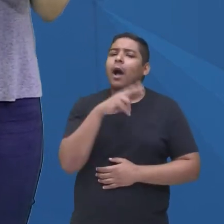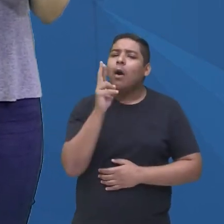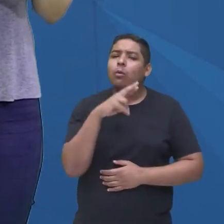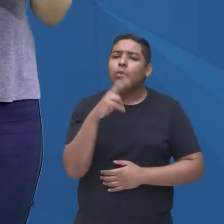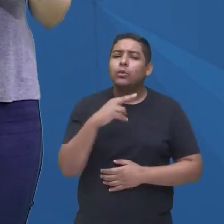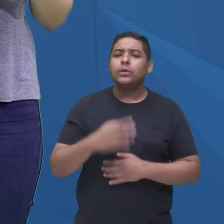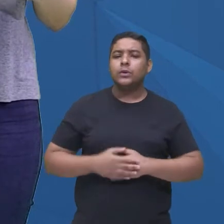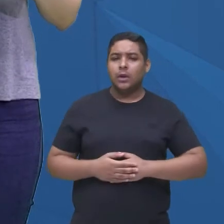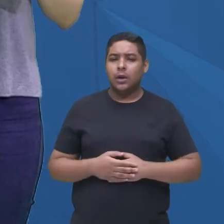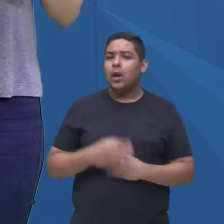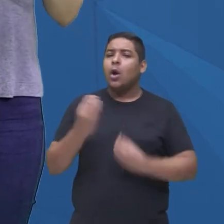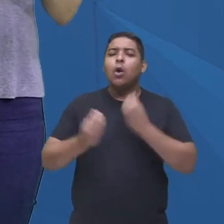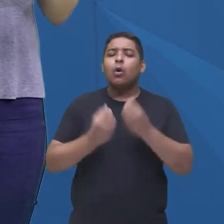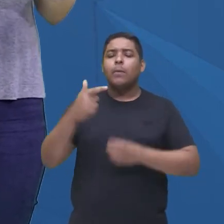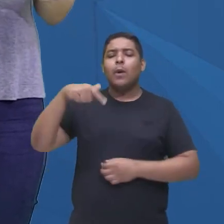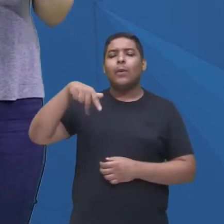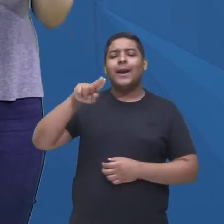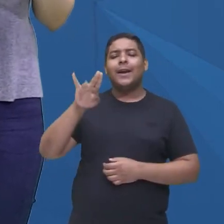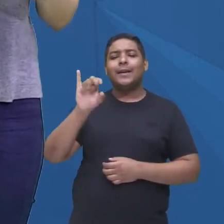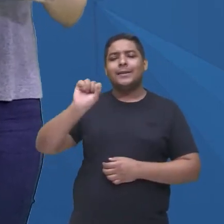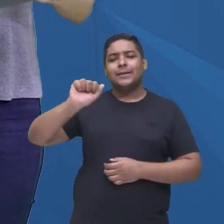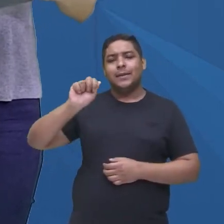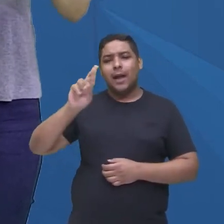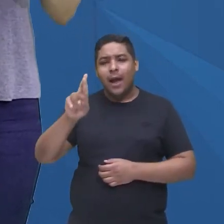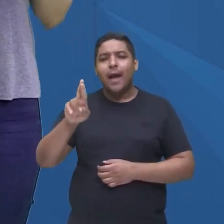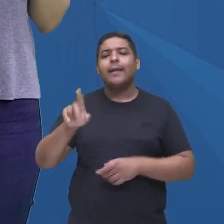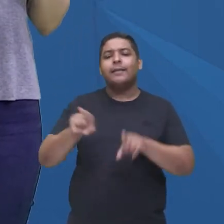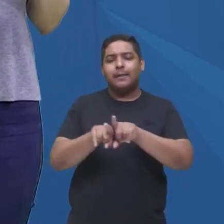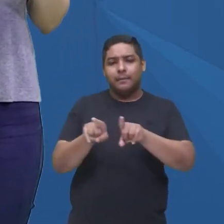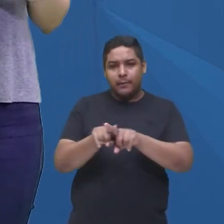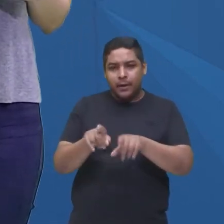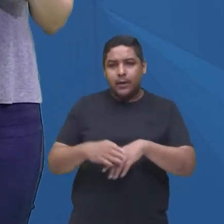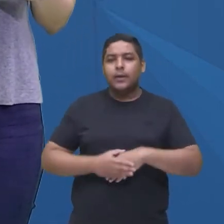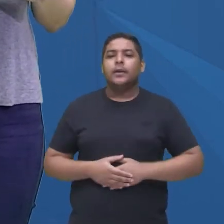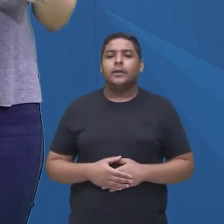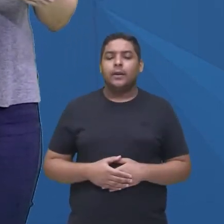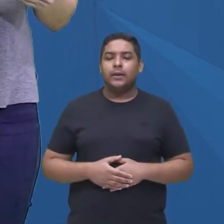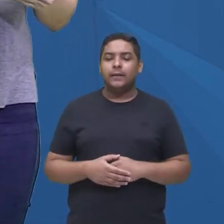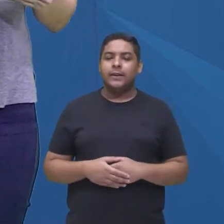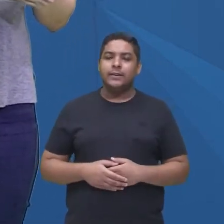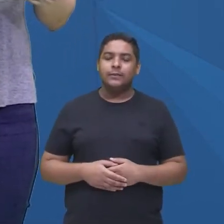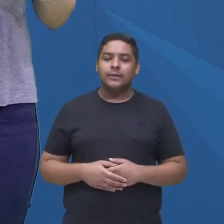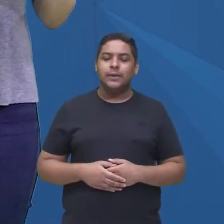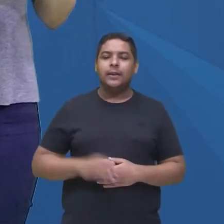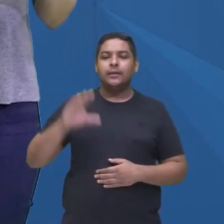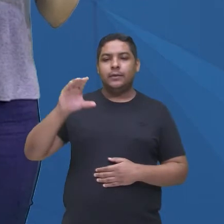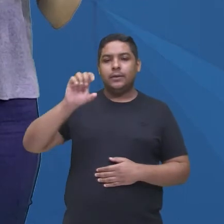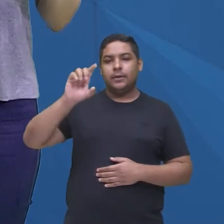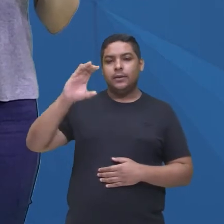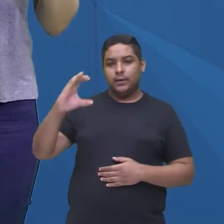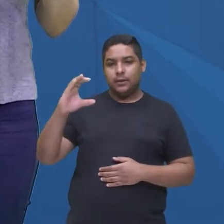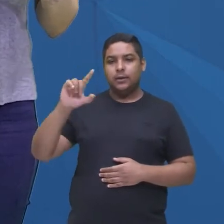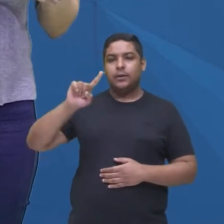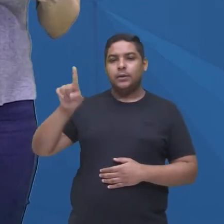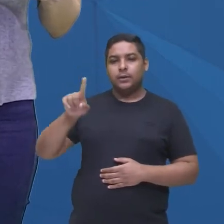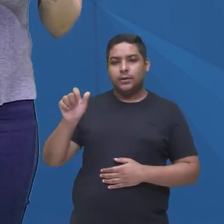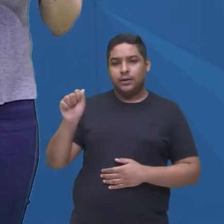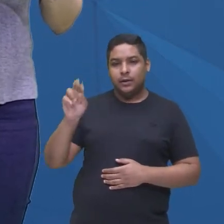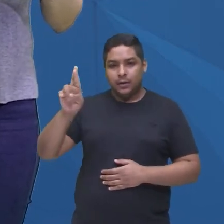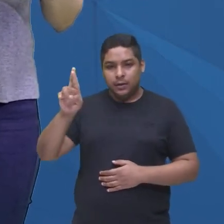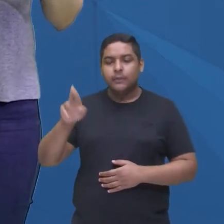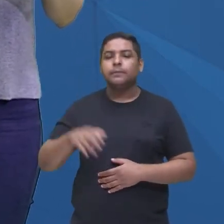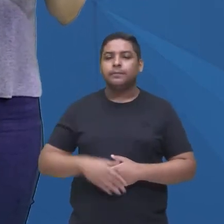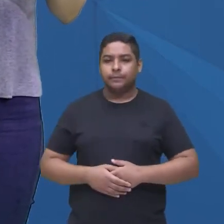Kizar, né, e a família ali em meio a uma pré-revolução russa. E é bem legal porque você, nesse tipo de série